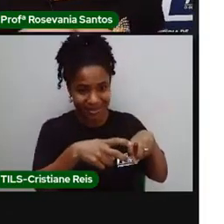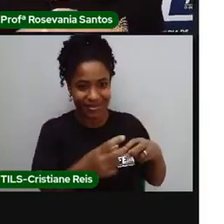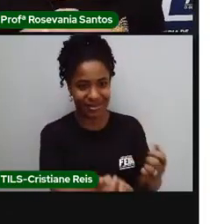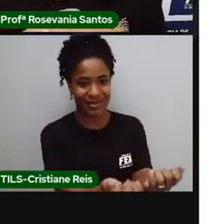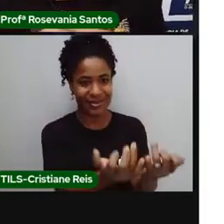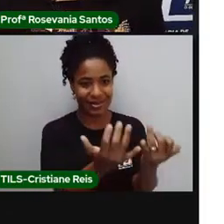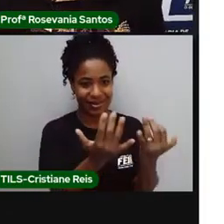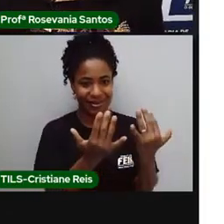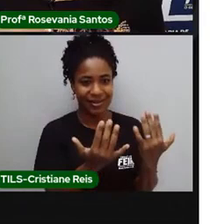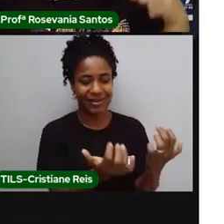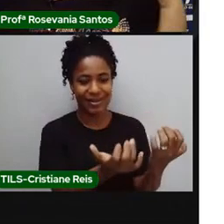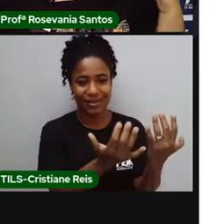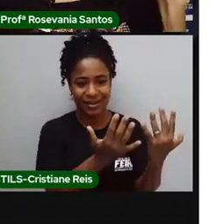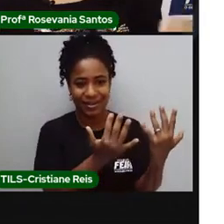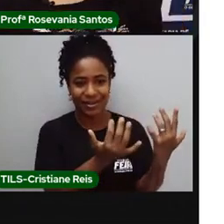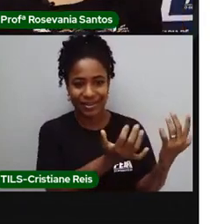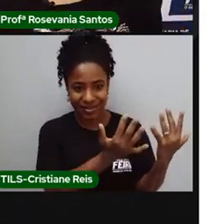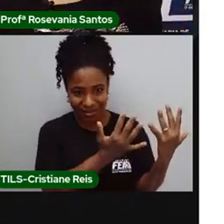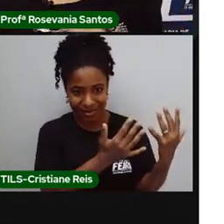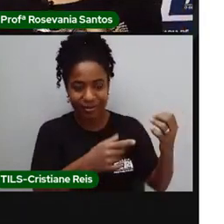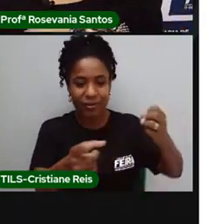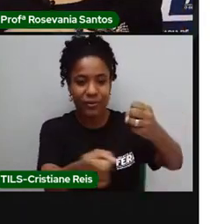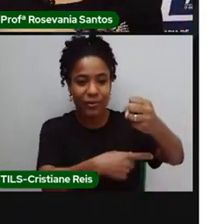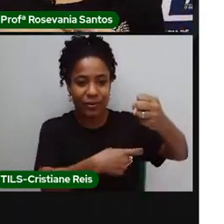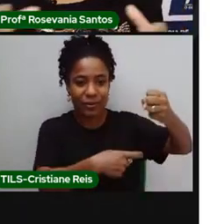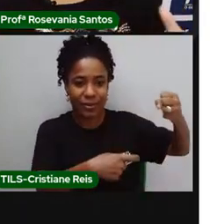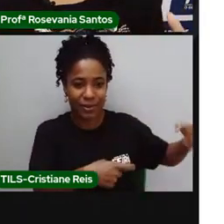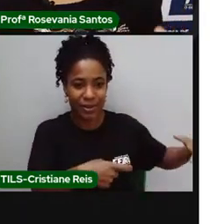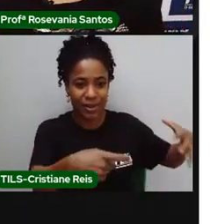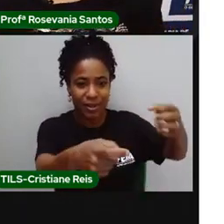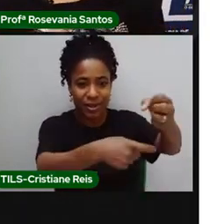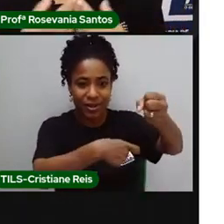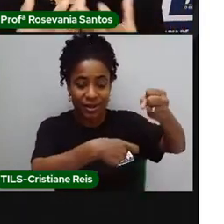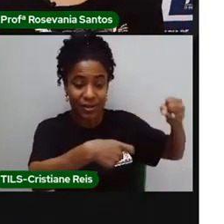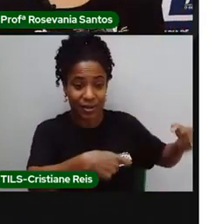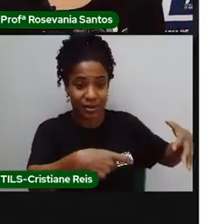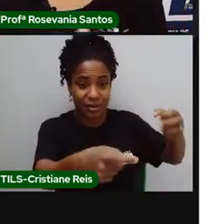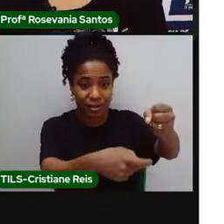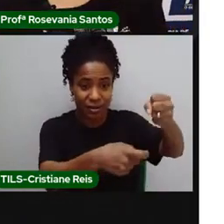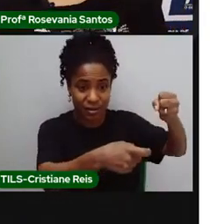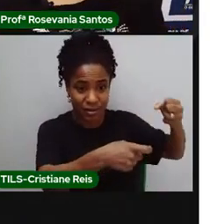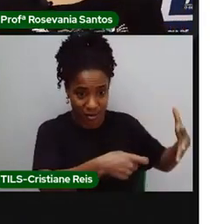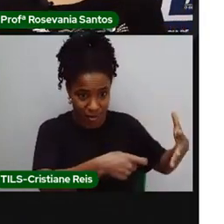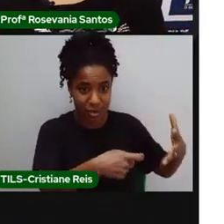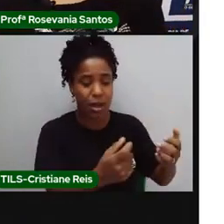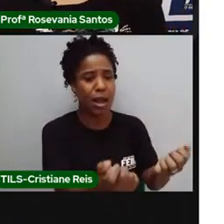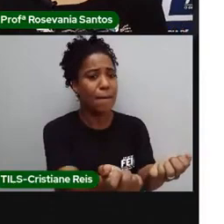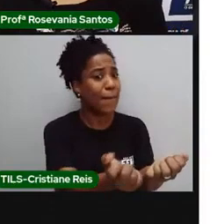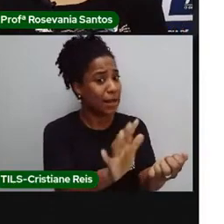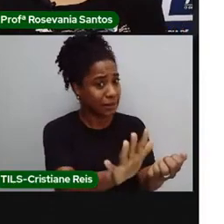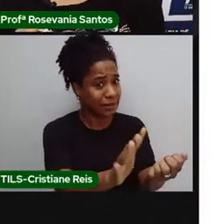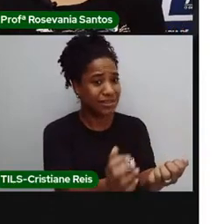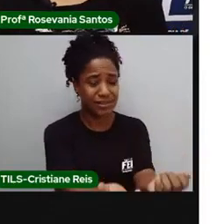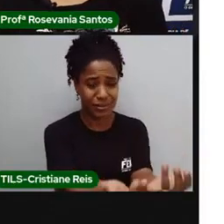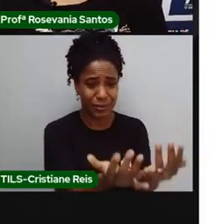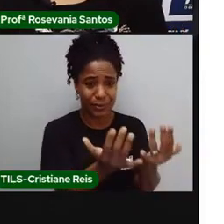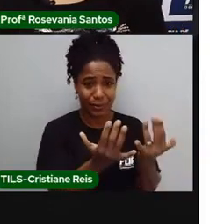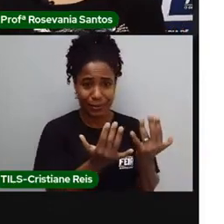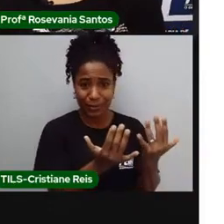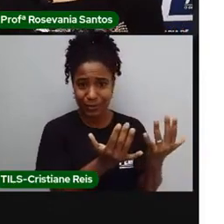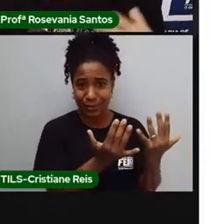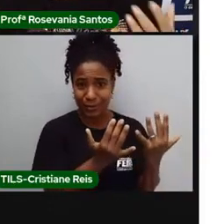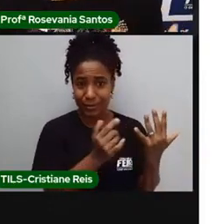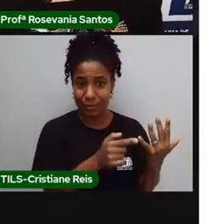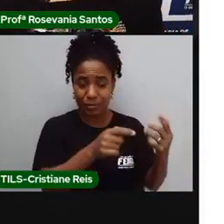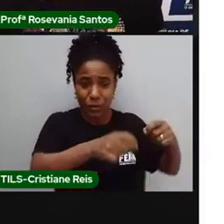o comprador, ele compra ali aquela safra antes mesmo dela ir para o campo ali, né. A semente ir para o